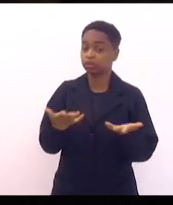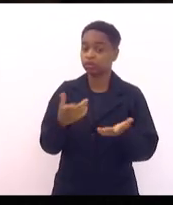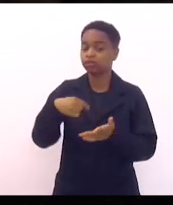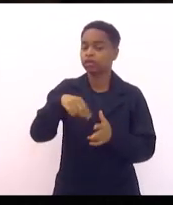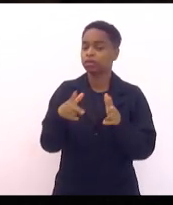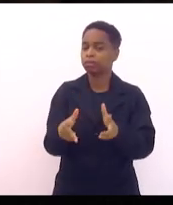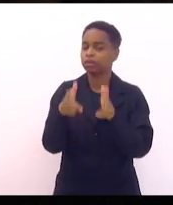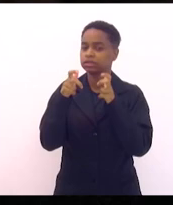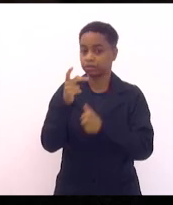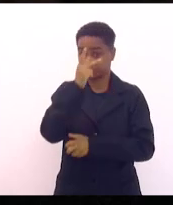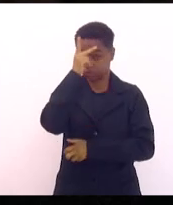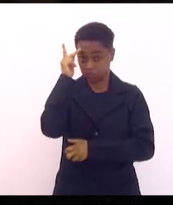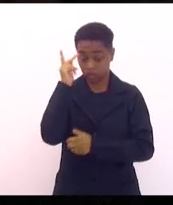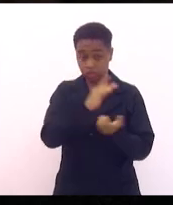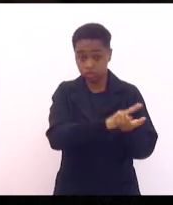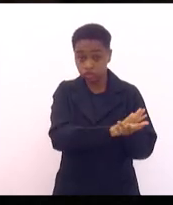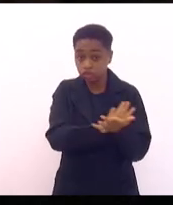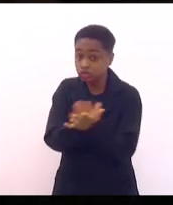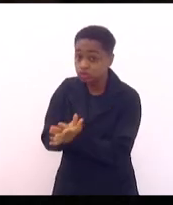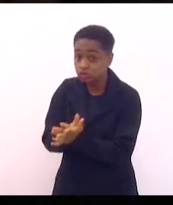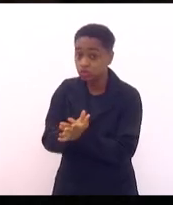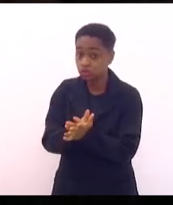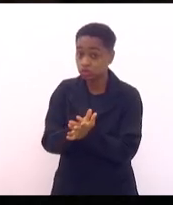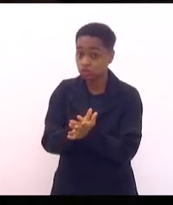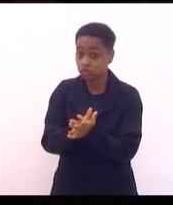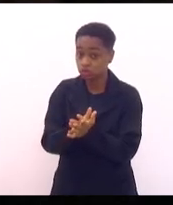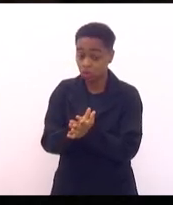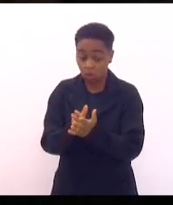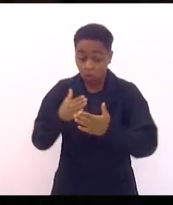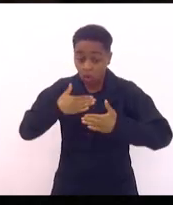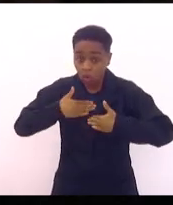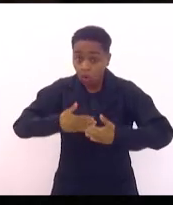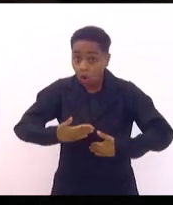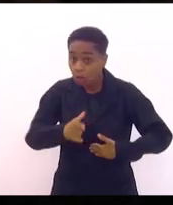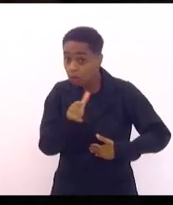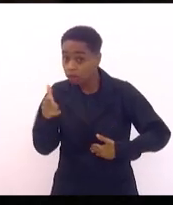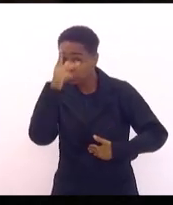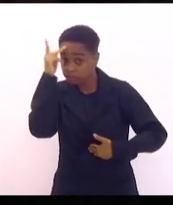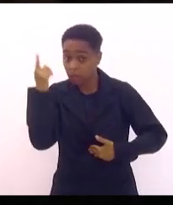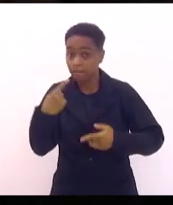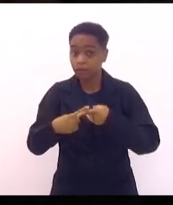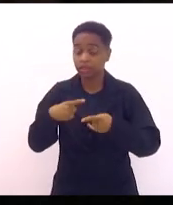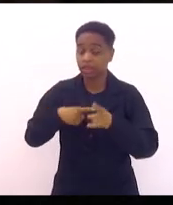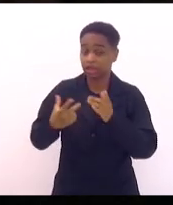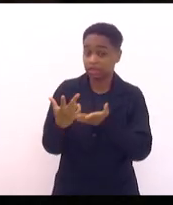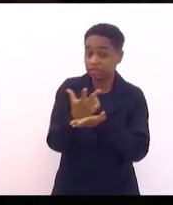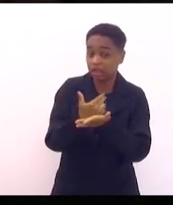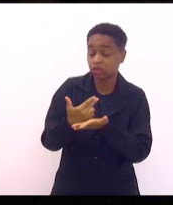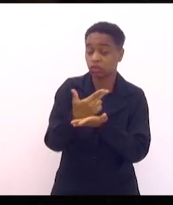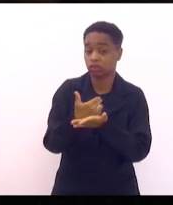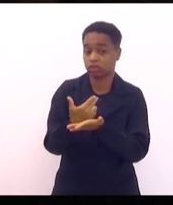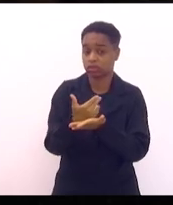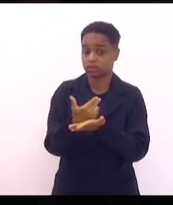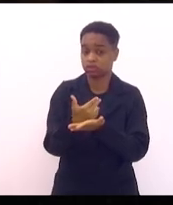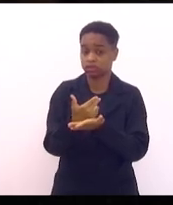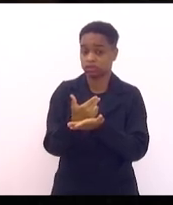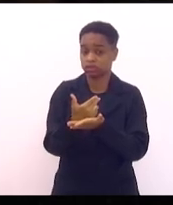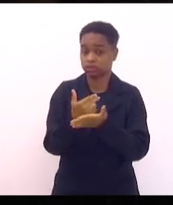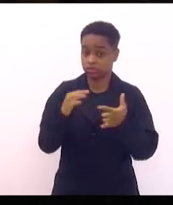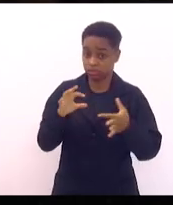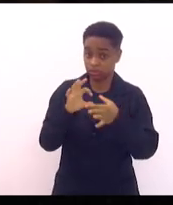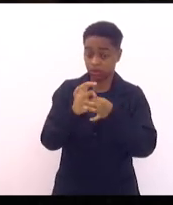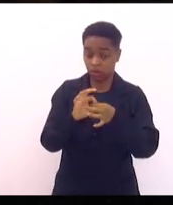pessoas estão destruindo o tecido de alguém onde tem uma tatuagem que remete à